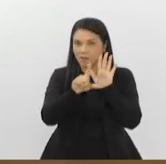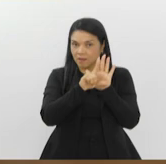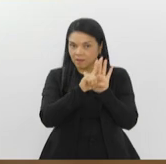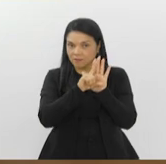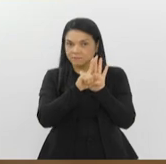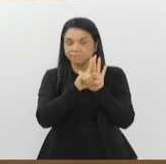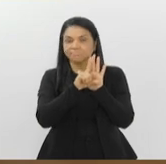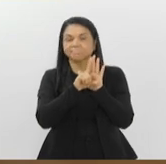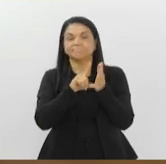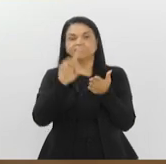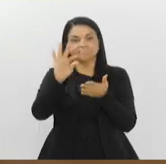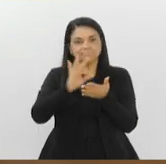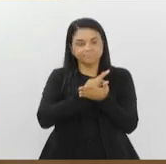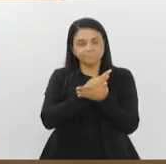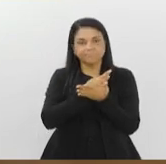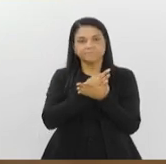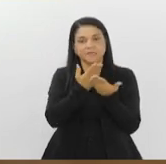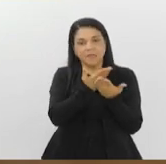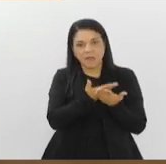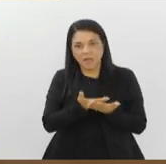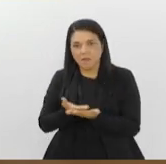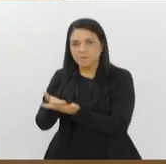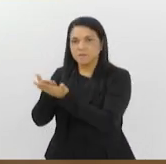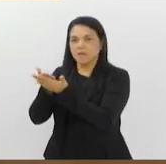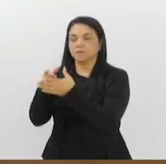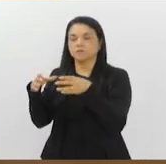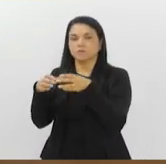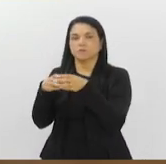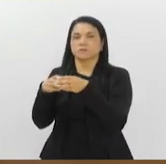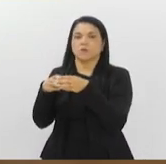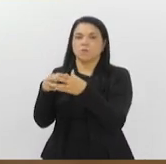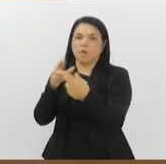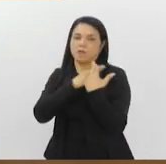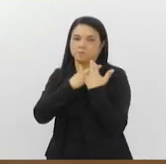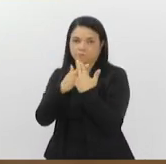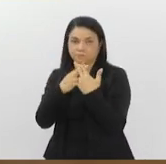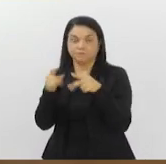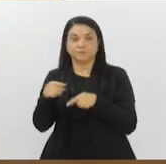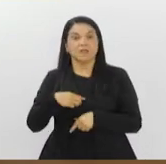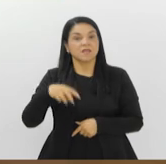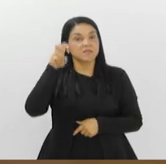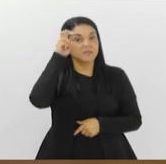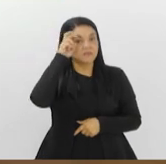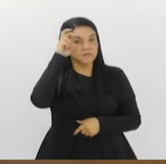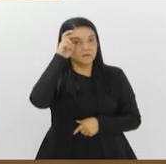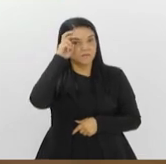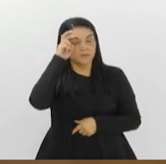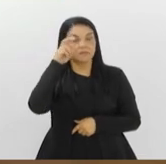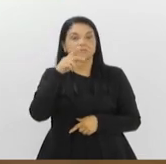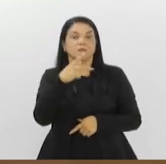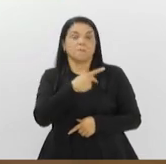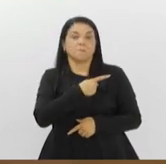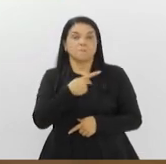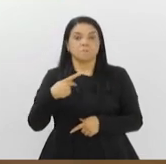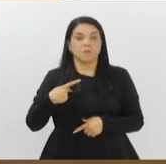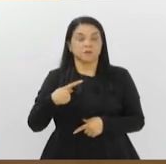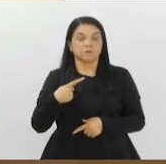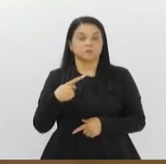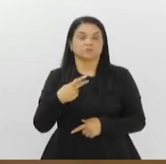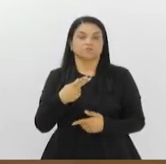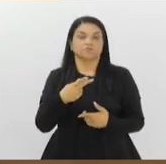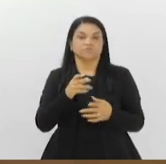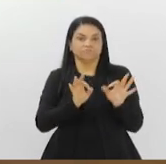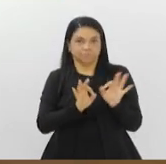pareceres, serão encaminhados para as comissões responsáveis. E na quinta-feira, a CPI dos Planos de Saúde para Pessoas com Deficiência